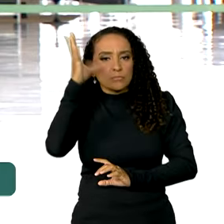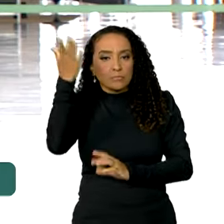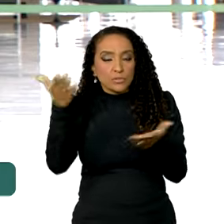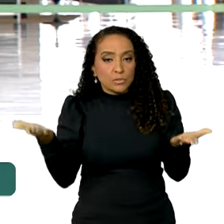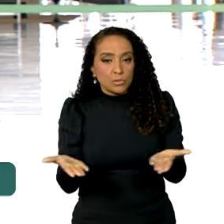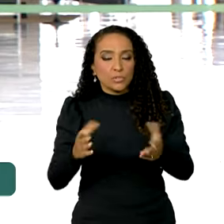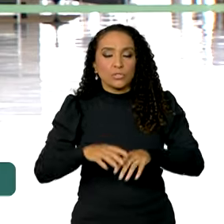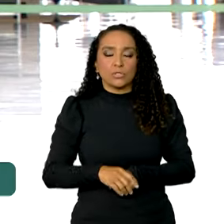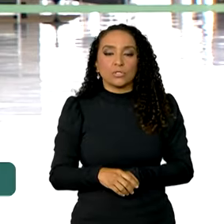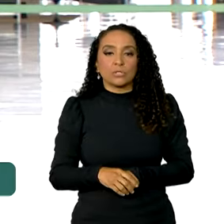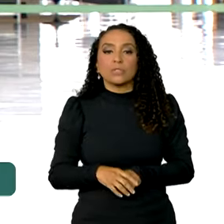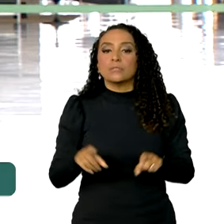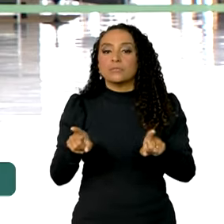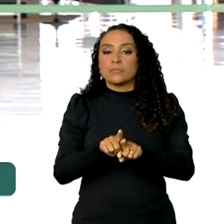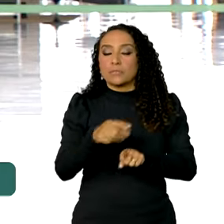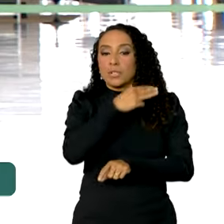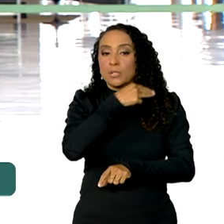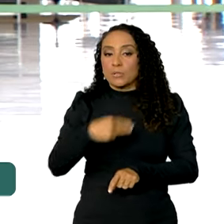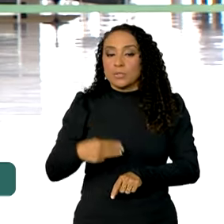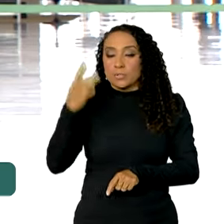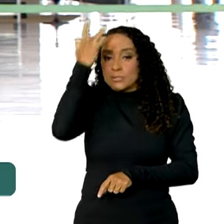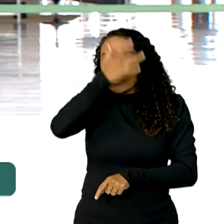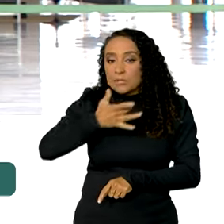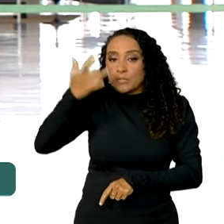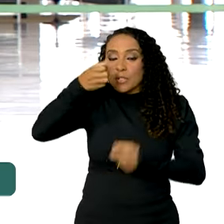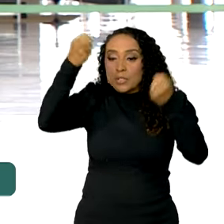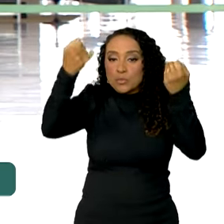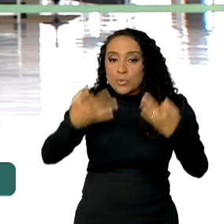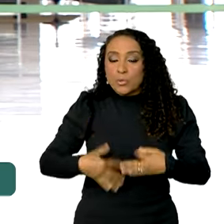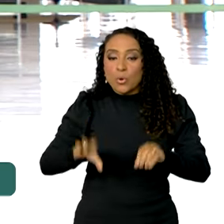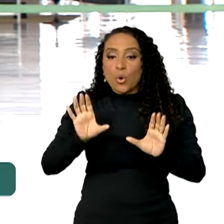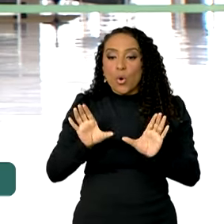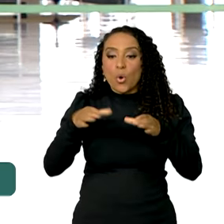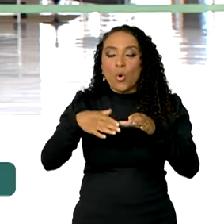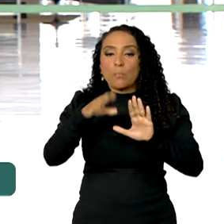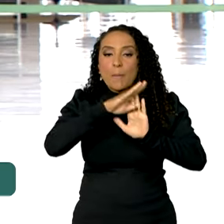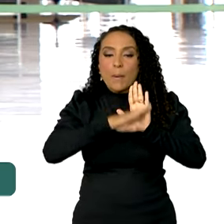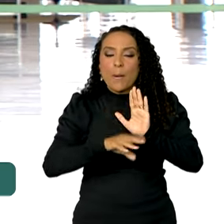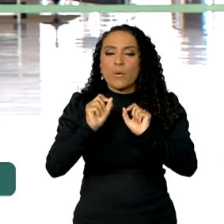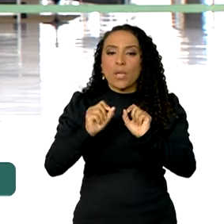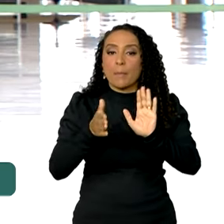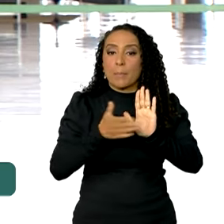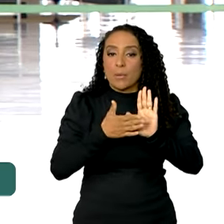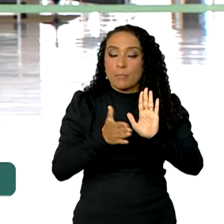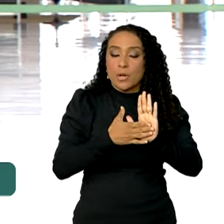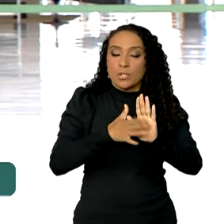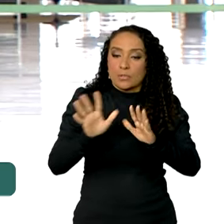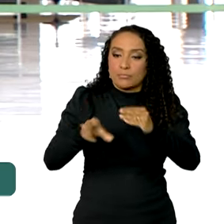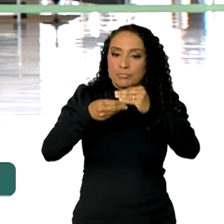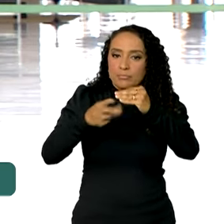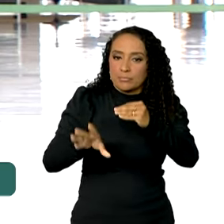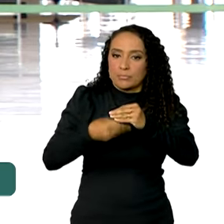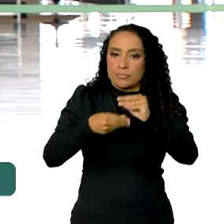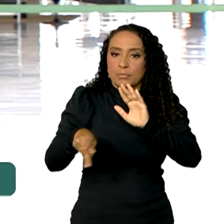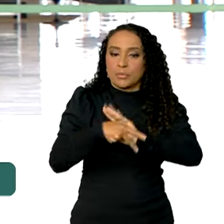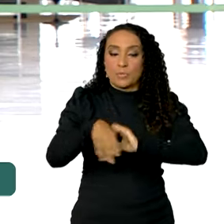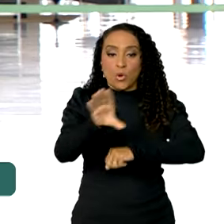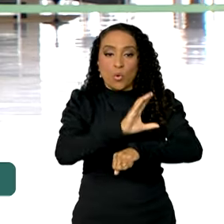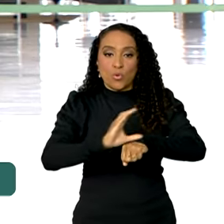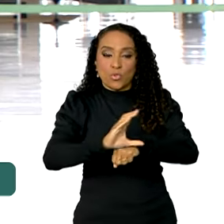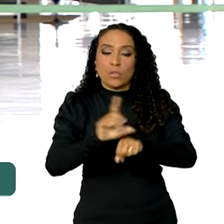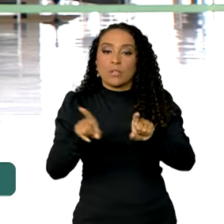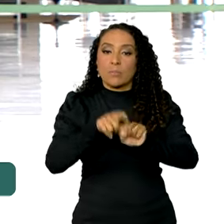ainda hoje. De acordo com o ministro Fernando Haddad, Vanessa, o pacote é composto por uma proposta de emenda à Constituição